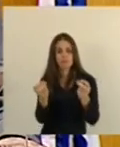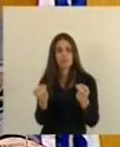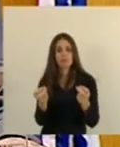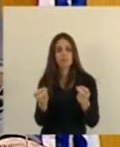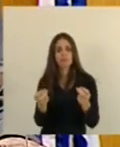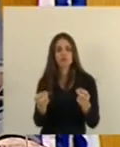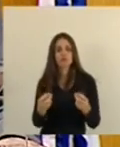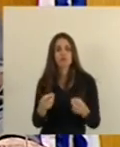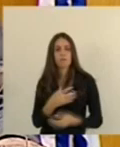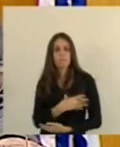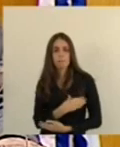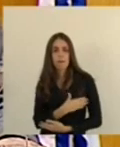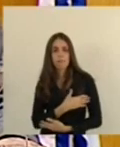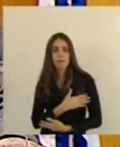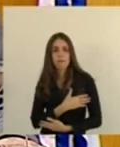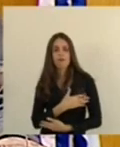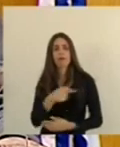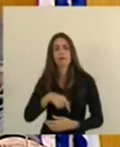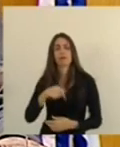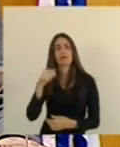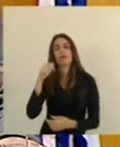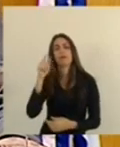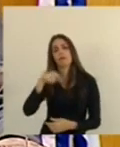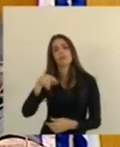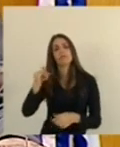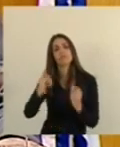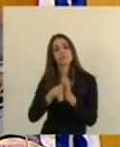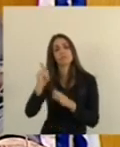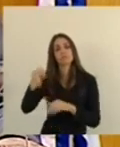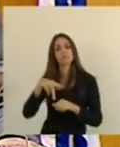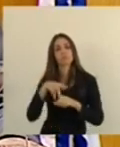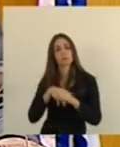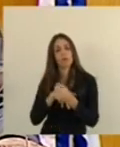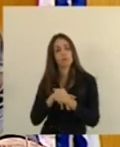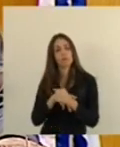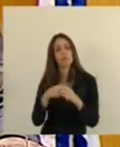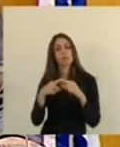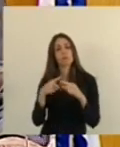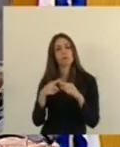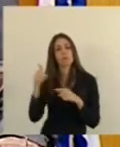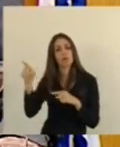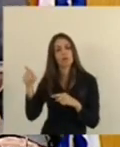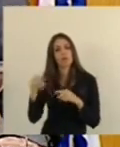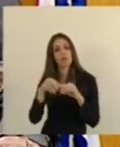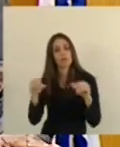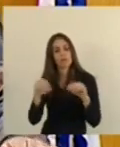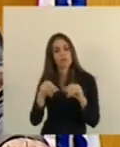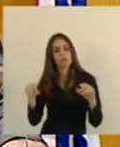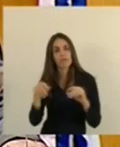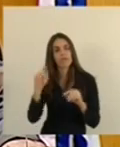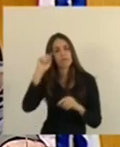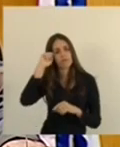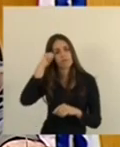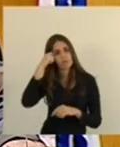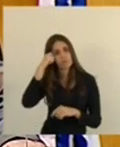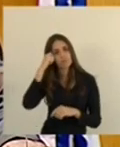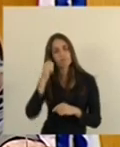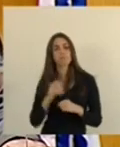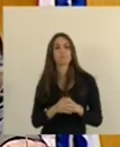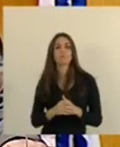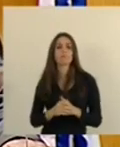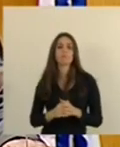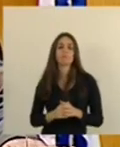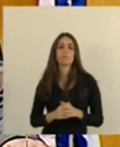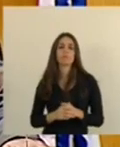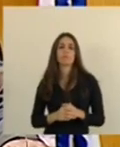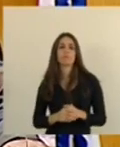Santo, e pode ser que seja do Brasil, é em Guarapari, exatamente pelos efeitos medicinais das areias monazídicas.